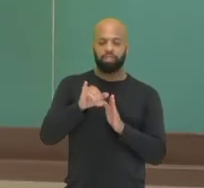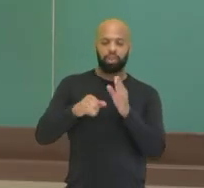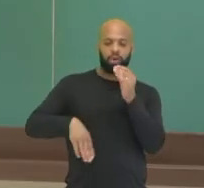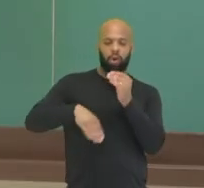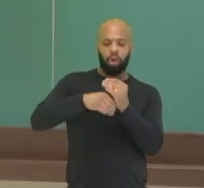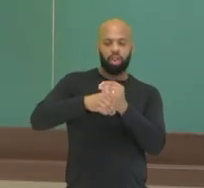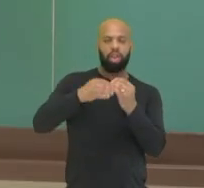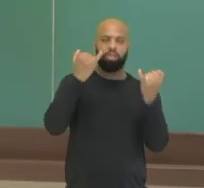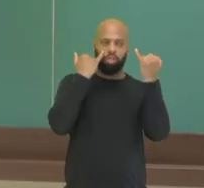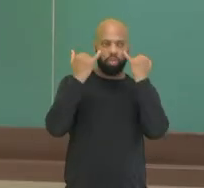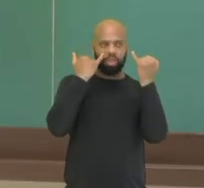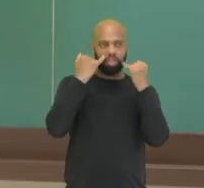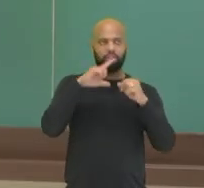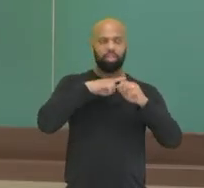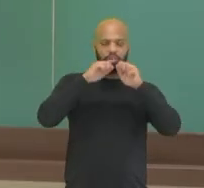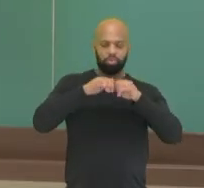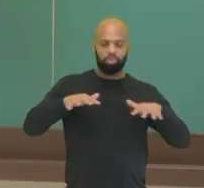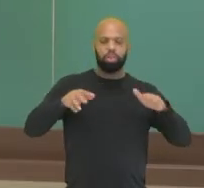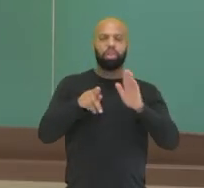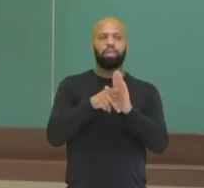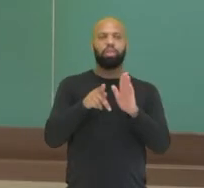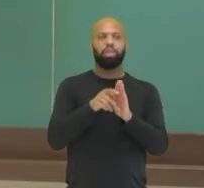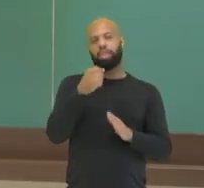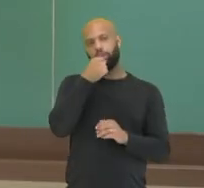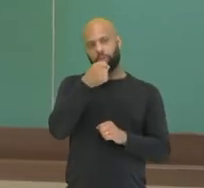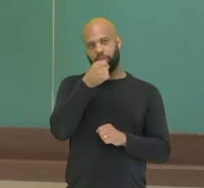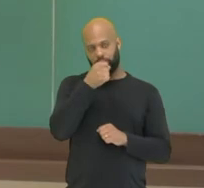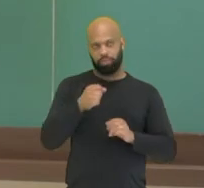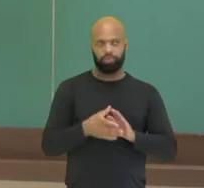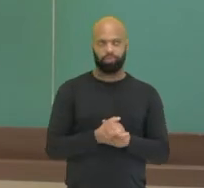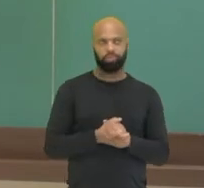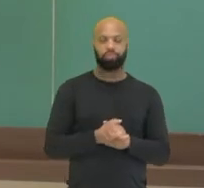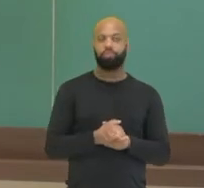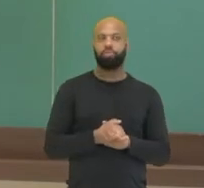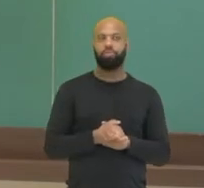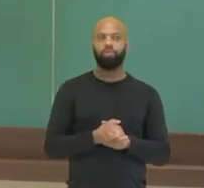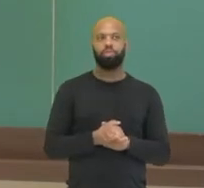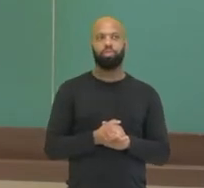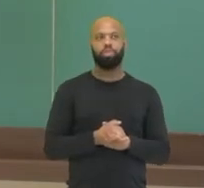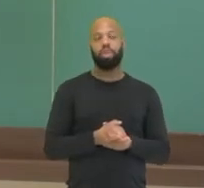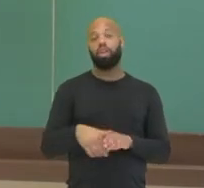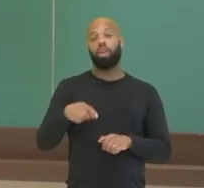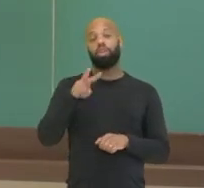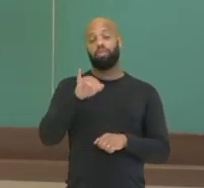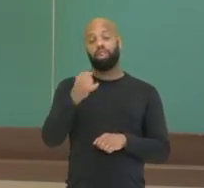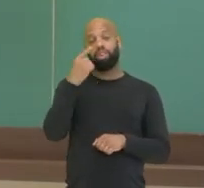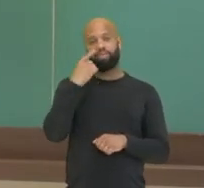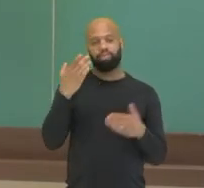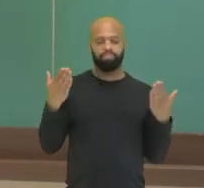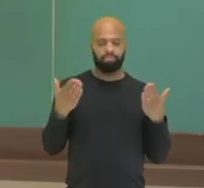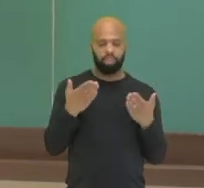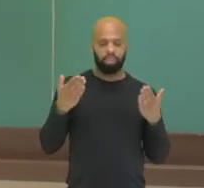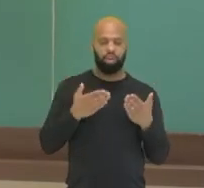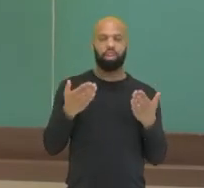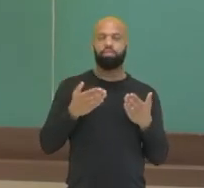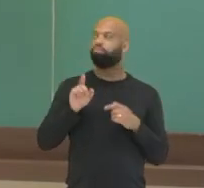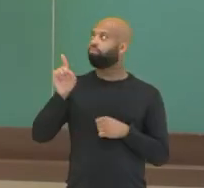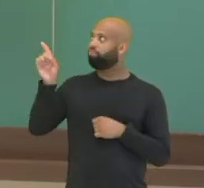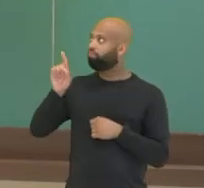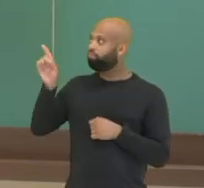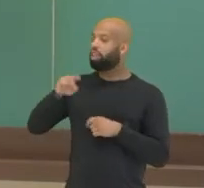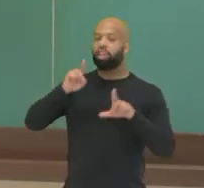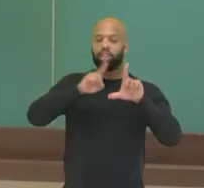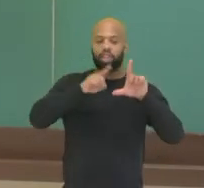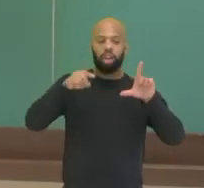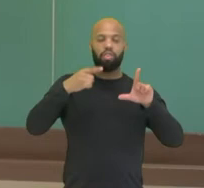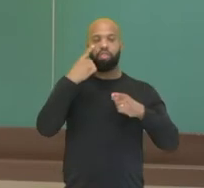informações que são disseminadas numa reportagem. Então vamos verificar aqui um gráfico, né, para a gente poder interpretar melhor de que forma que